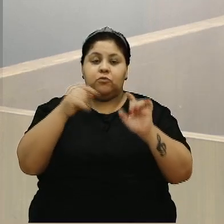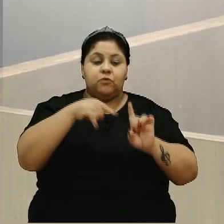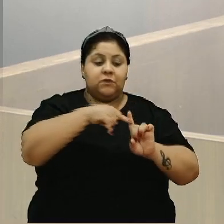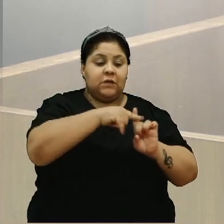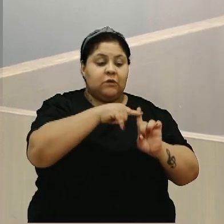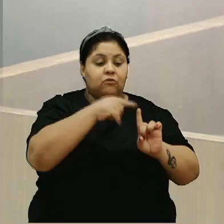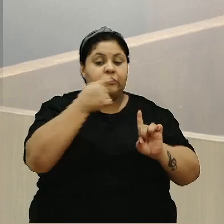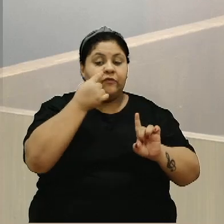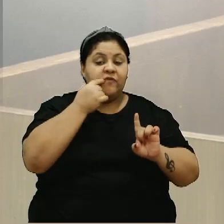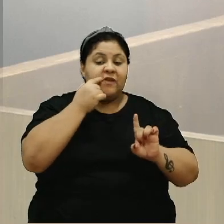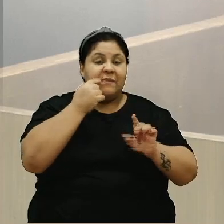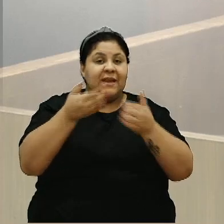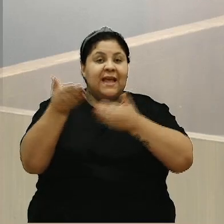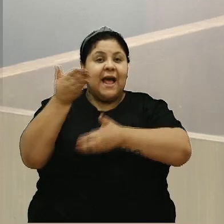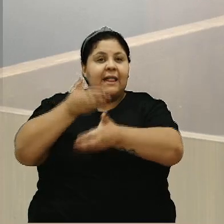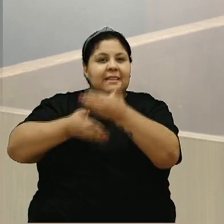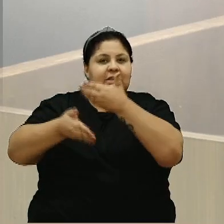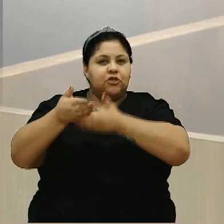ali.